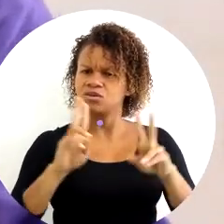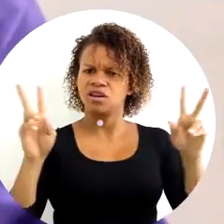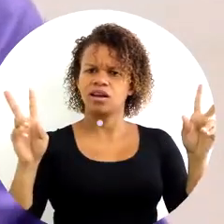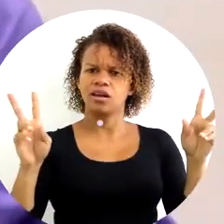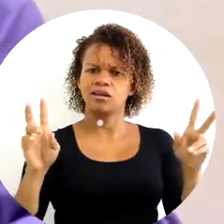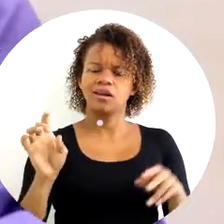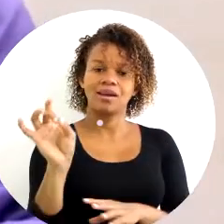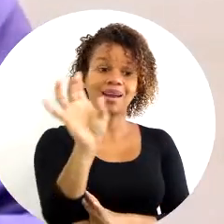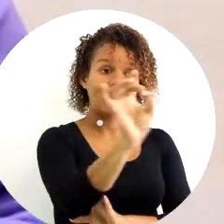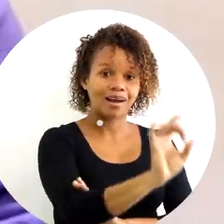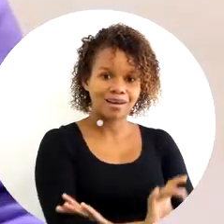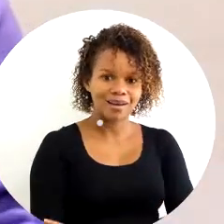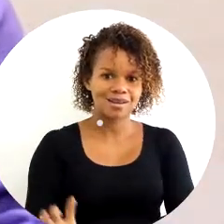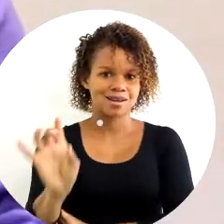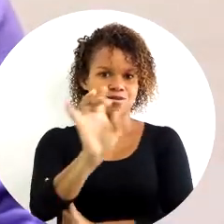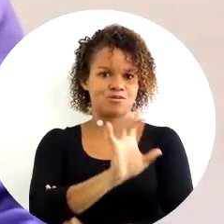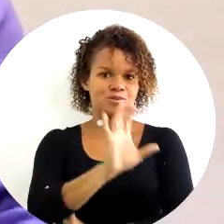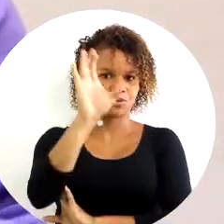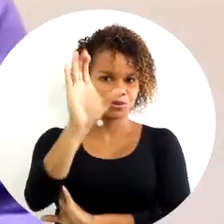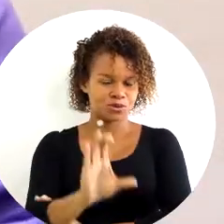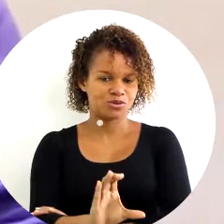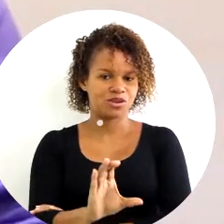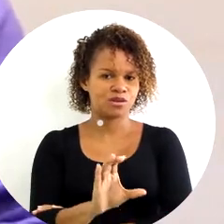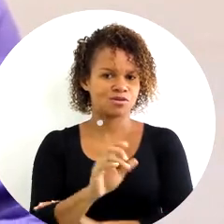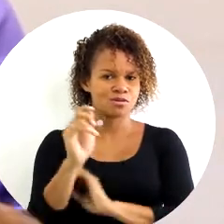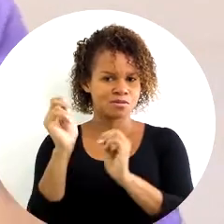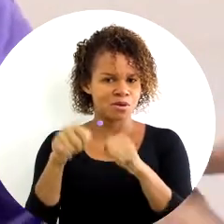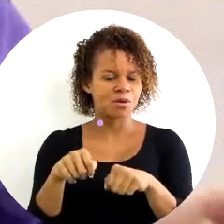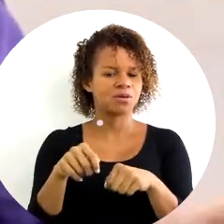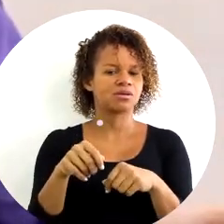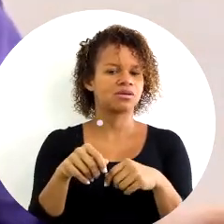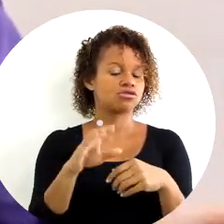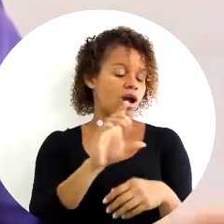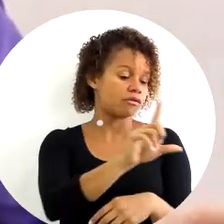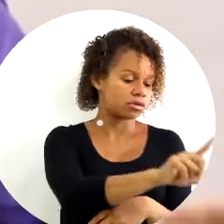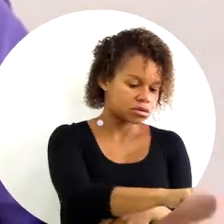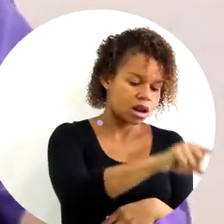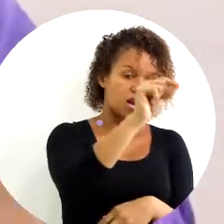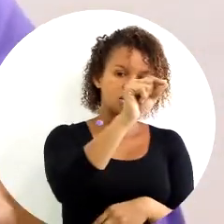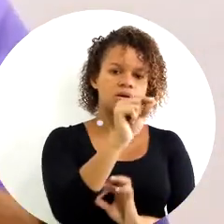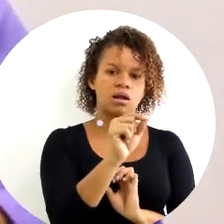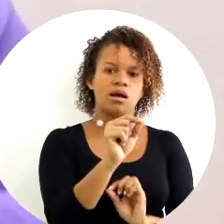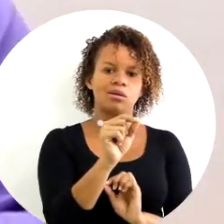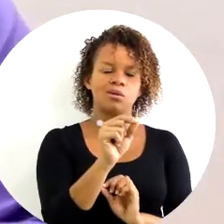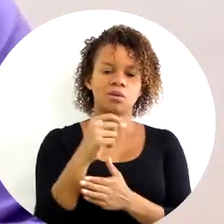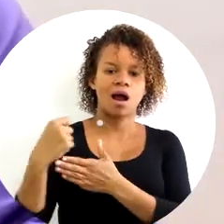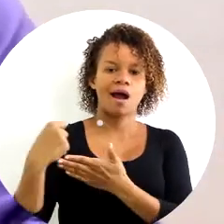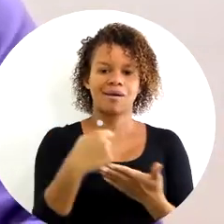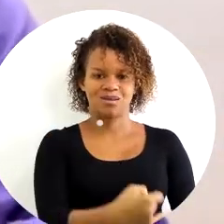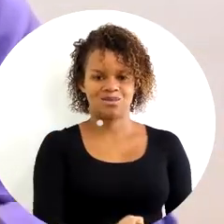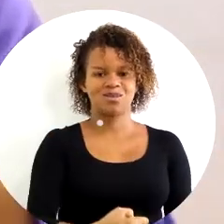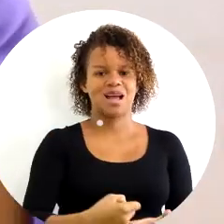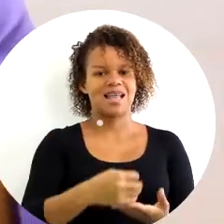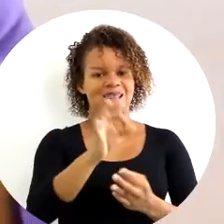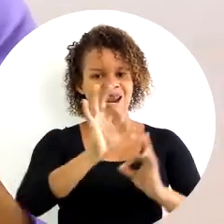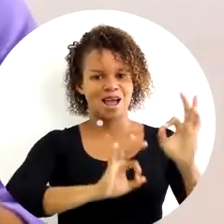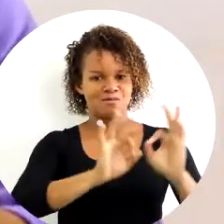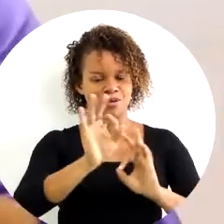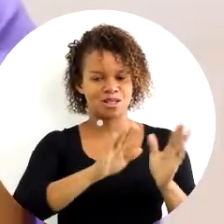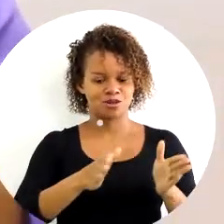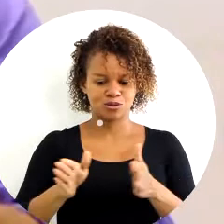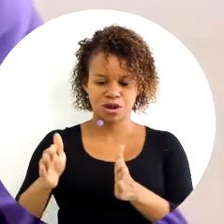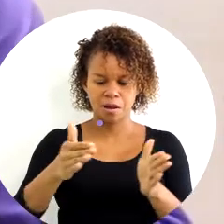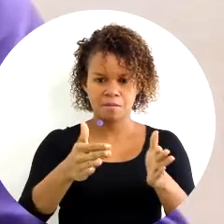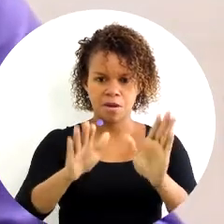e cada um desses indivíduos podem, porque já foram selecionados para isso, contribuir na elaboração desse